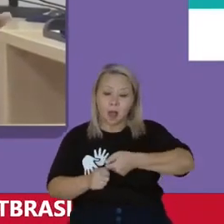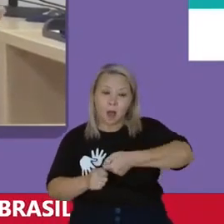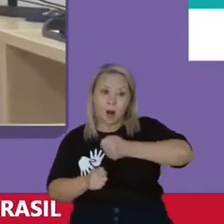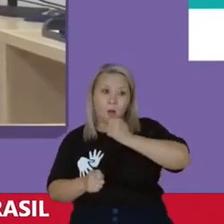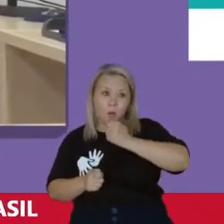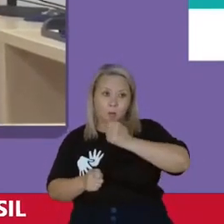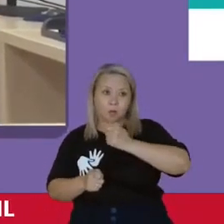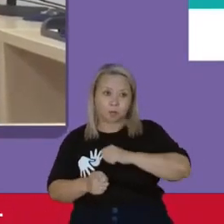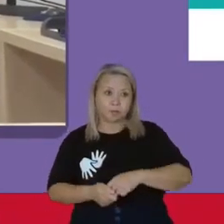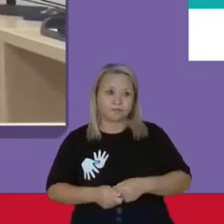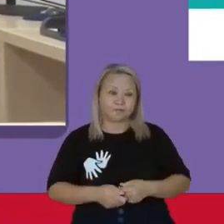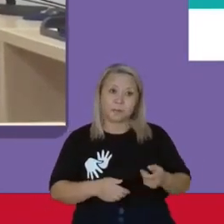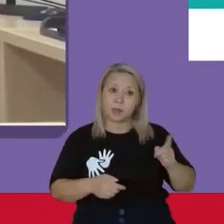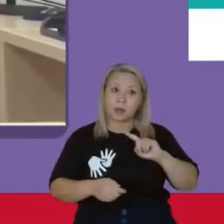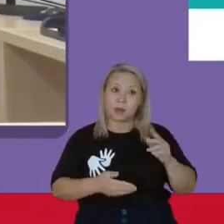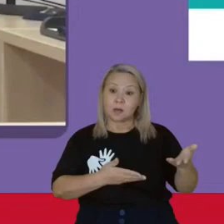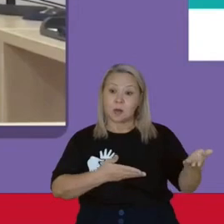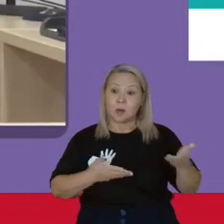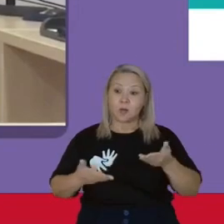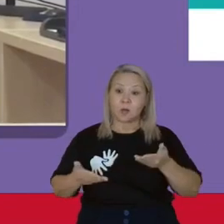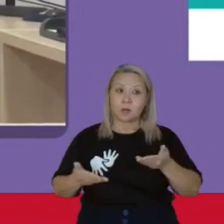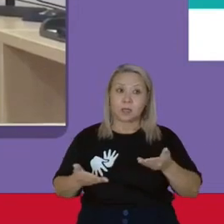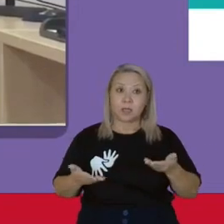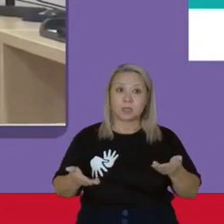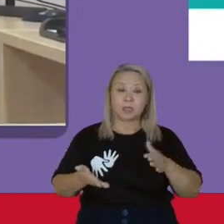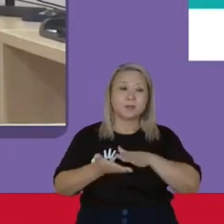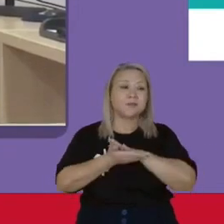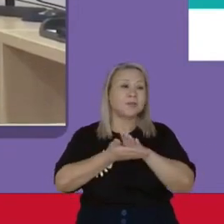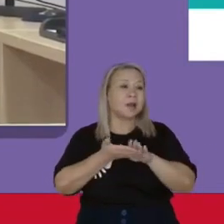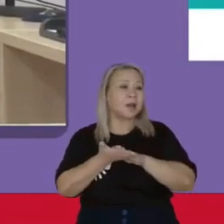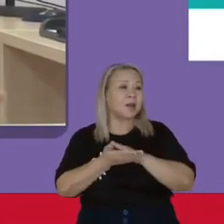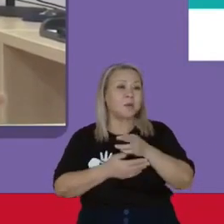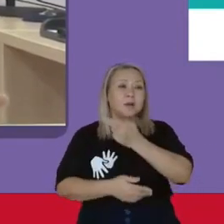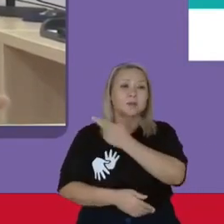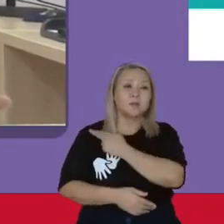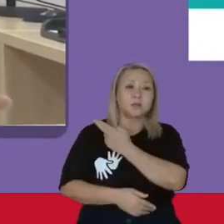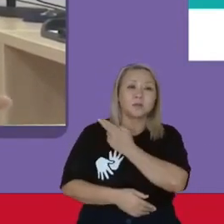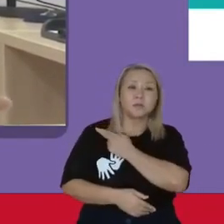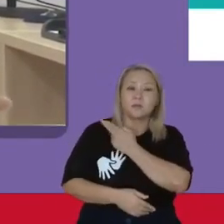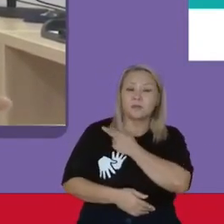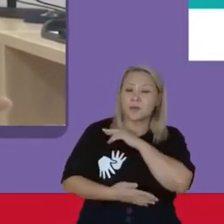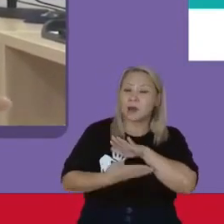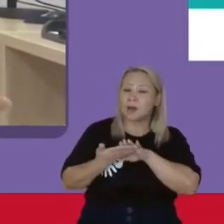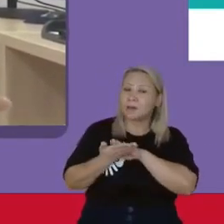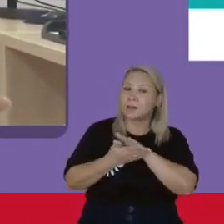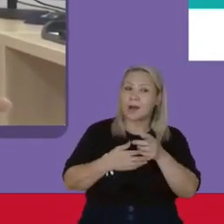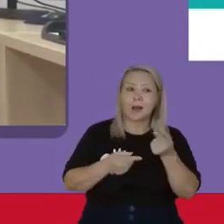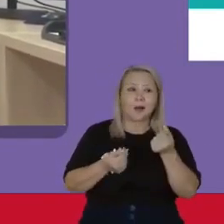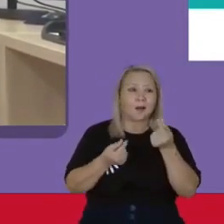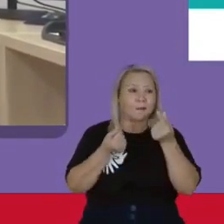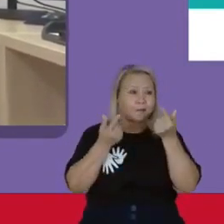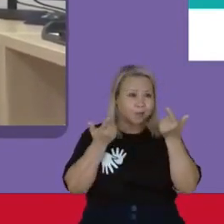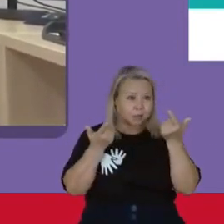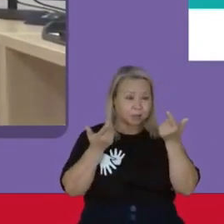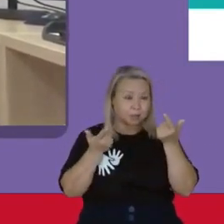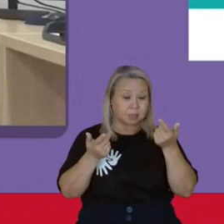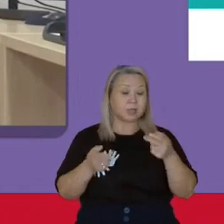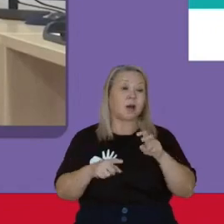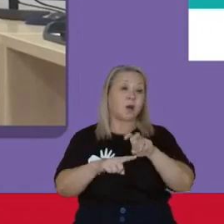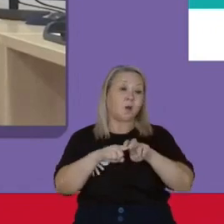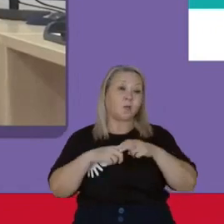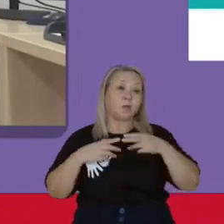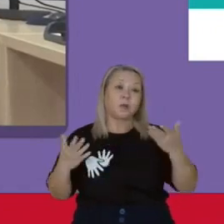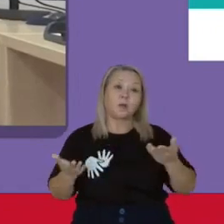E não trouxessem para eles nenhuma responsabilidade financeira E é por isso que